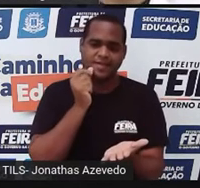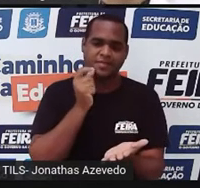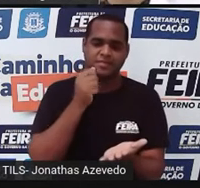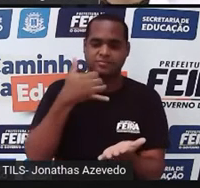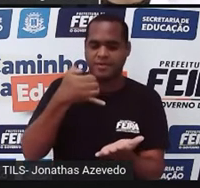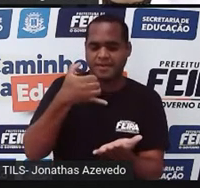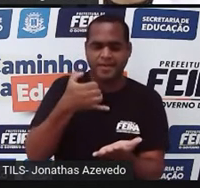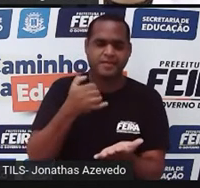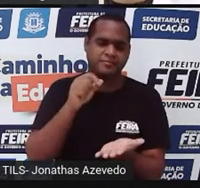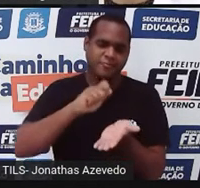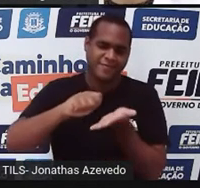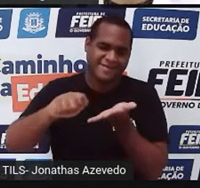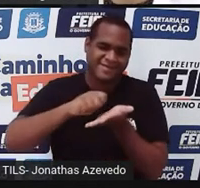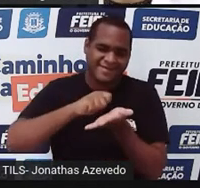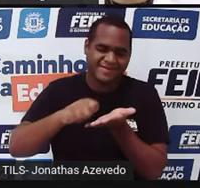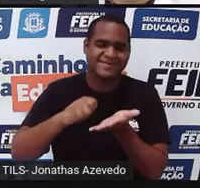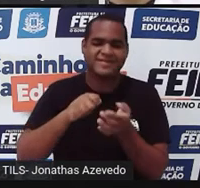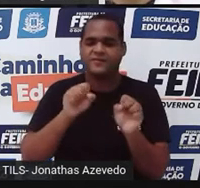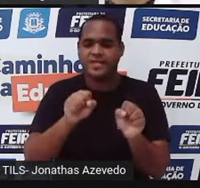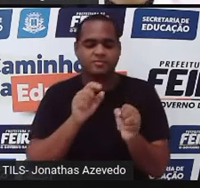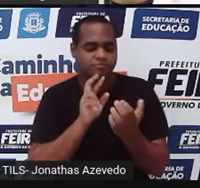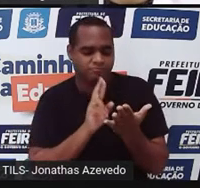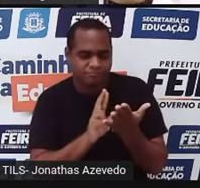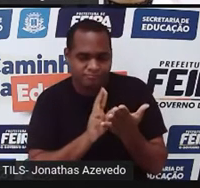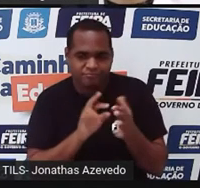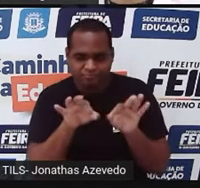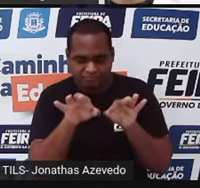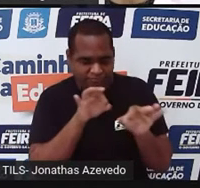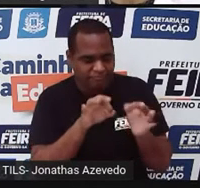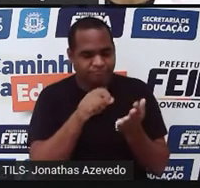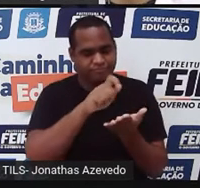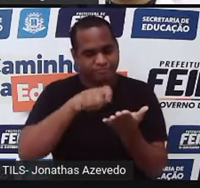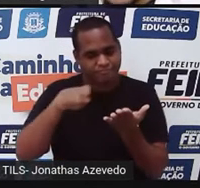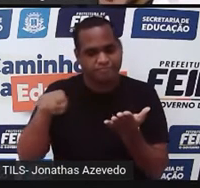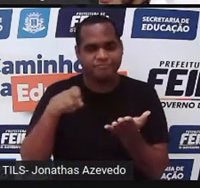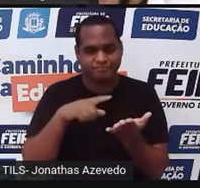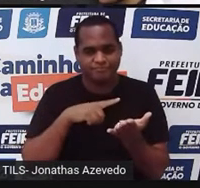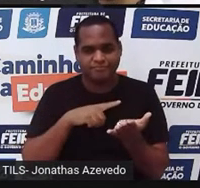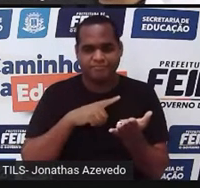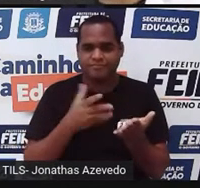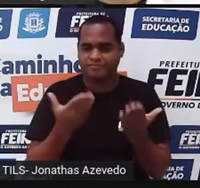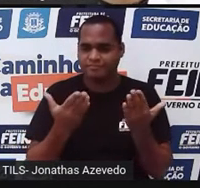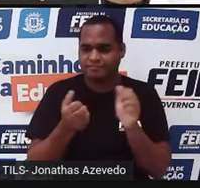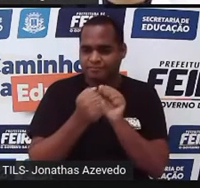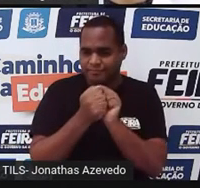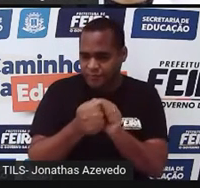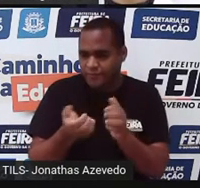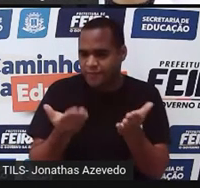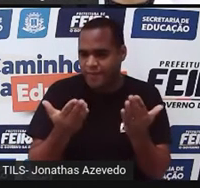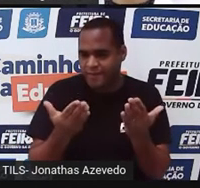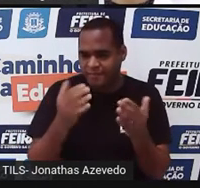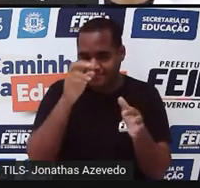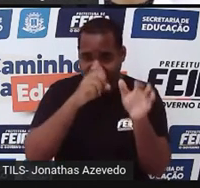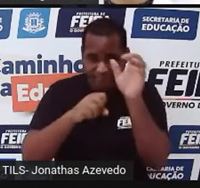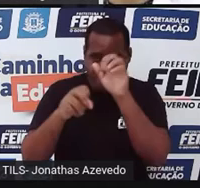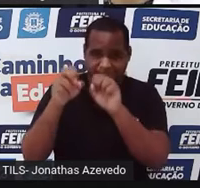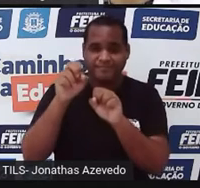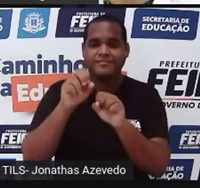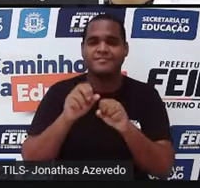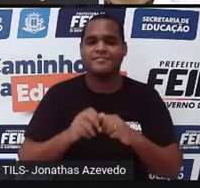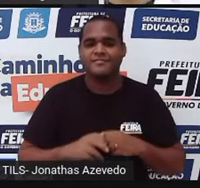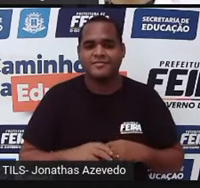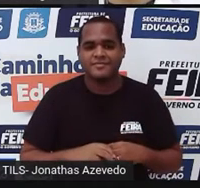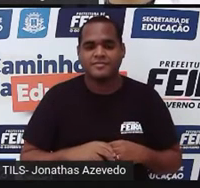caneta, para você fazer anotações. Certo? Então, vamos lá? Juntos, vem comigo, olha só.